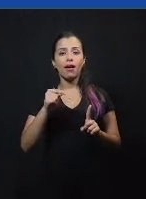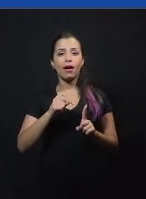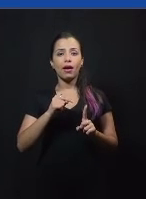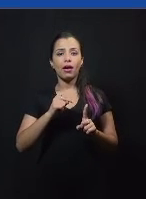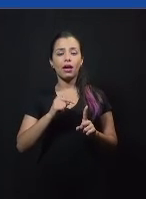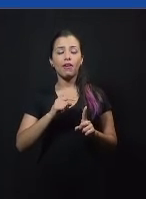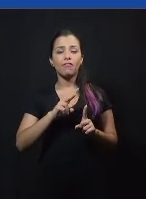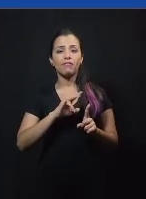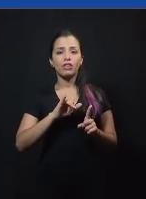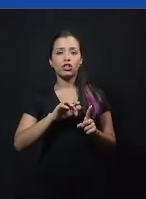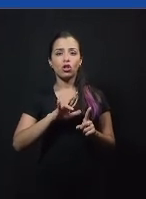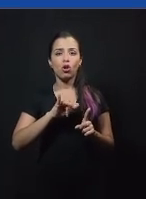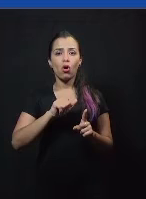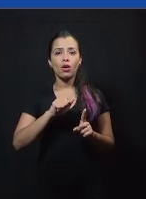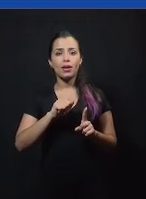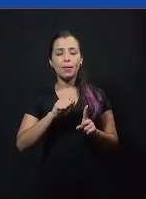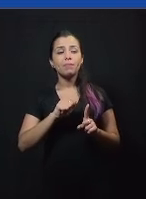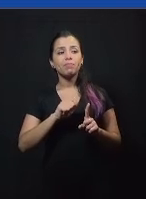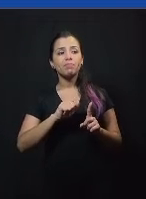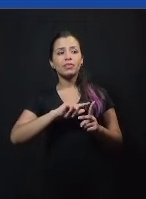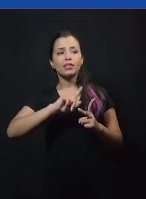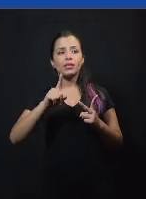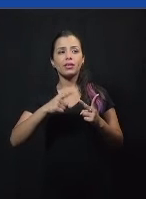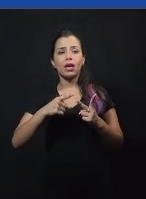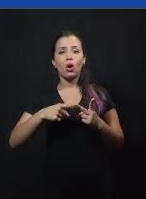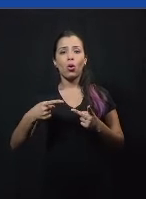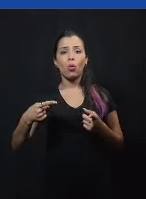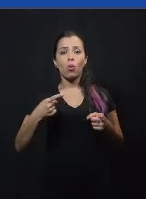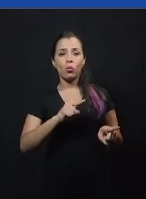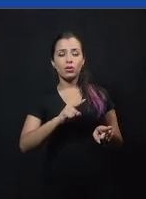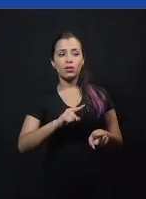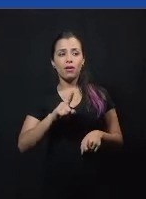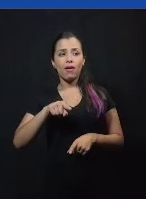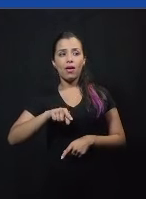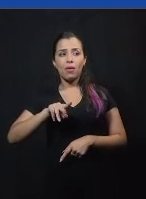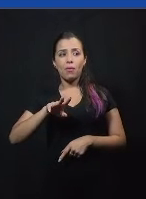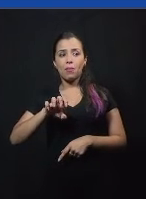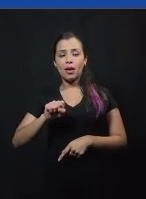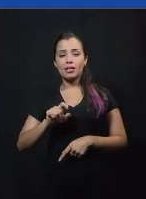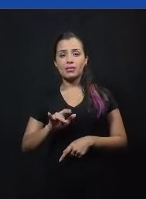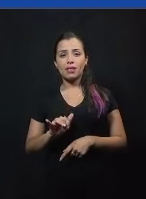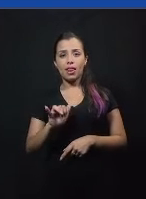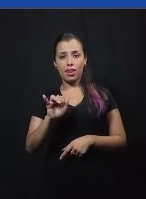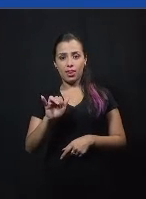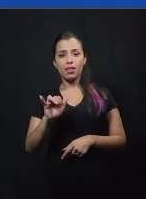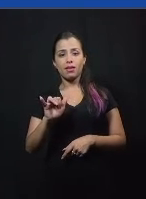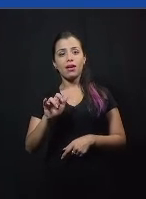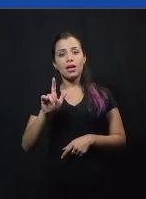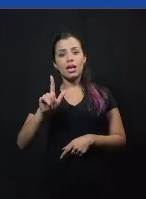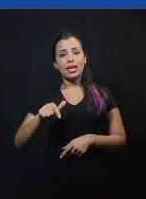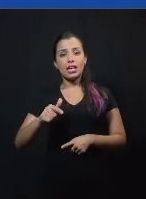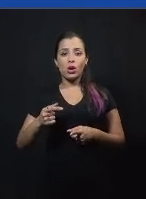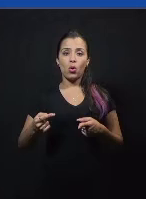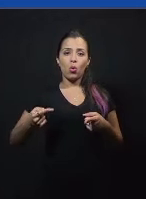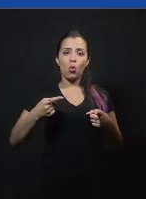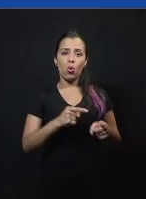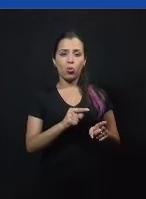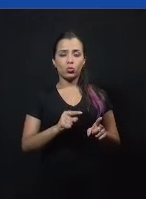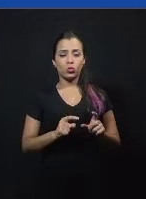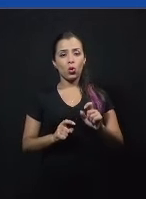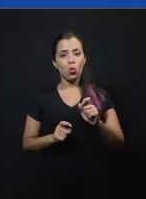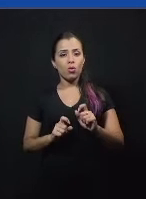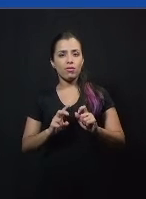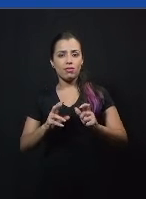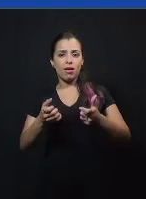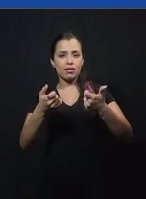oposição é o time que argumenta de forma contrária ao time de defesa, desafiando a interpretação dada por eles da moção, os